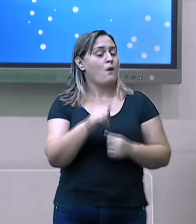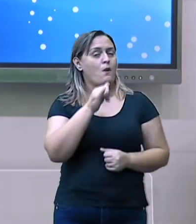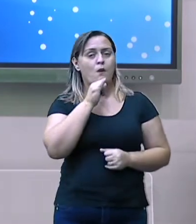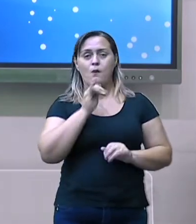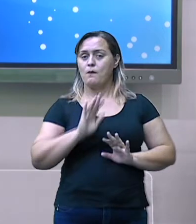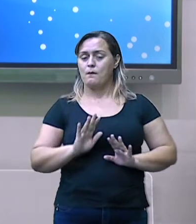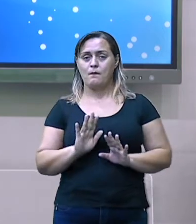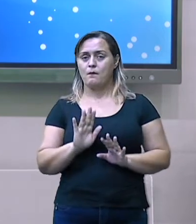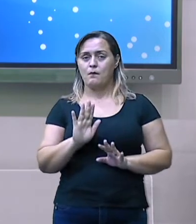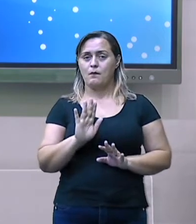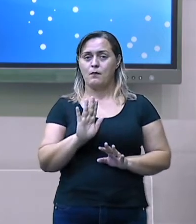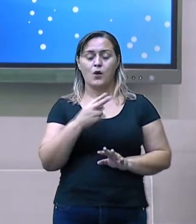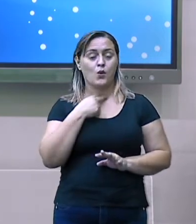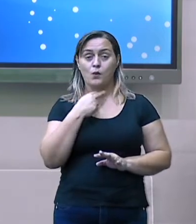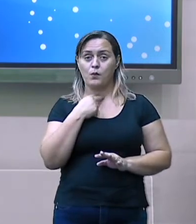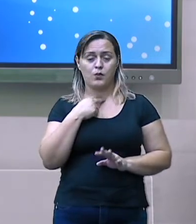planeta.